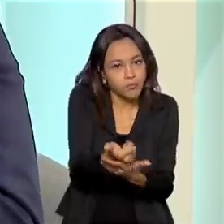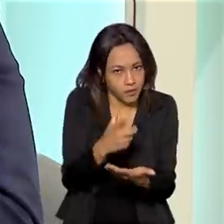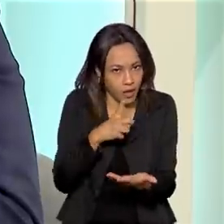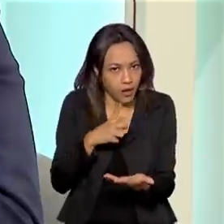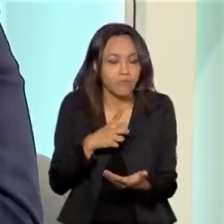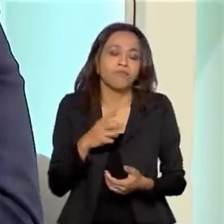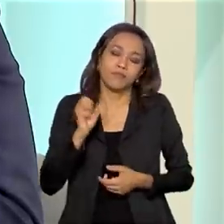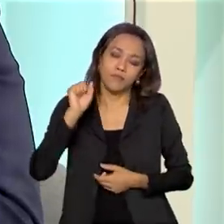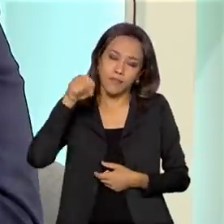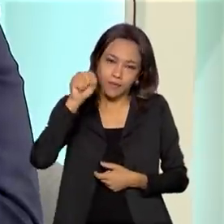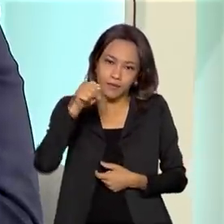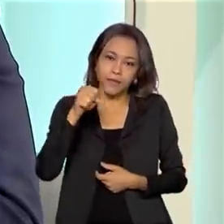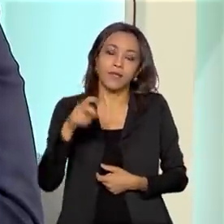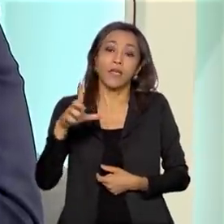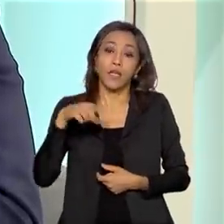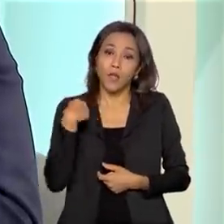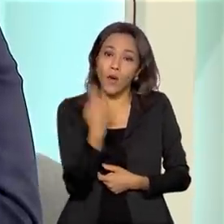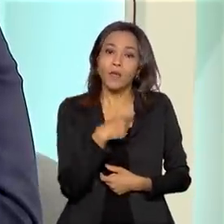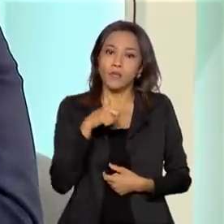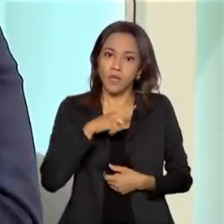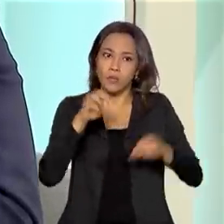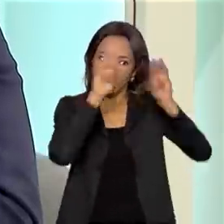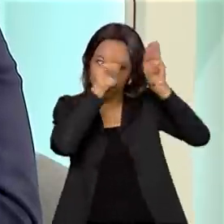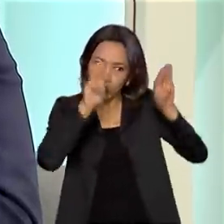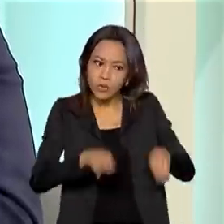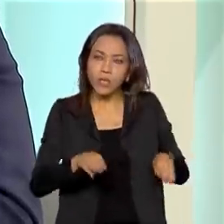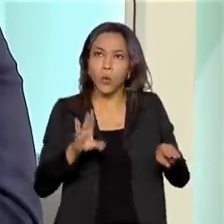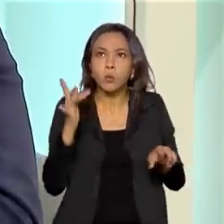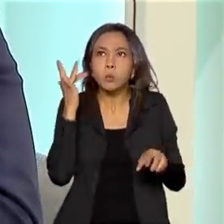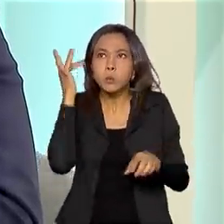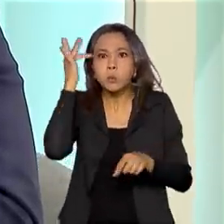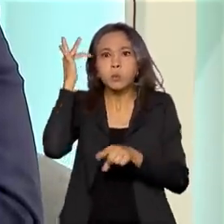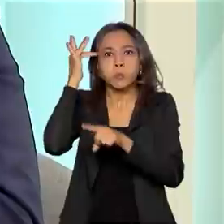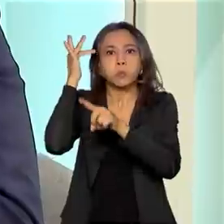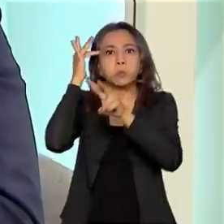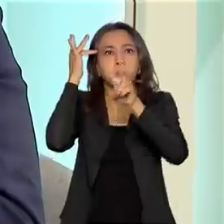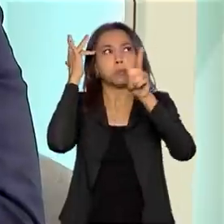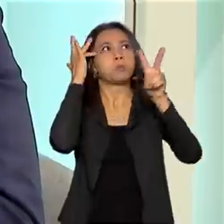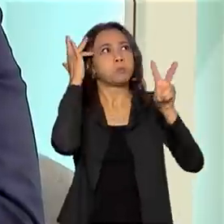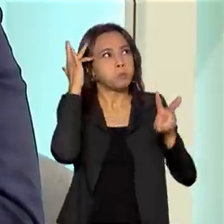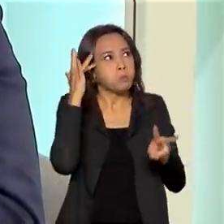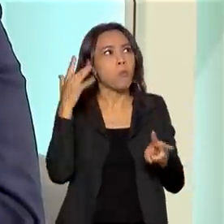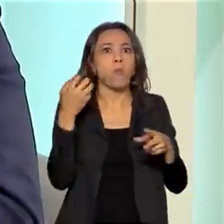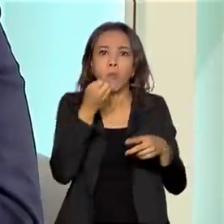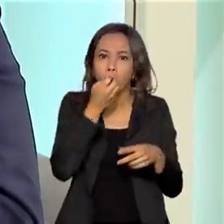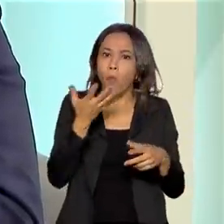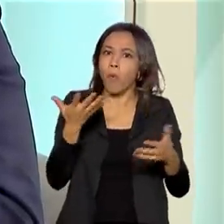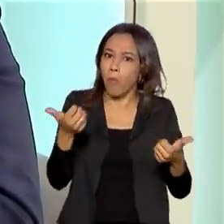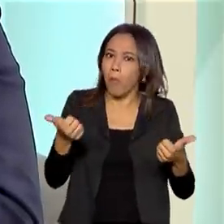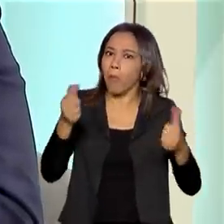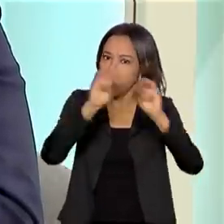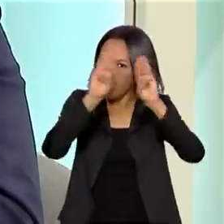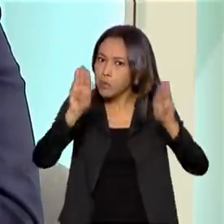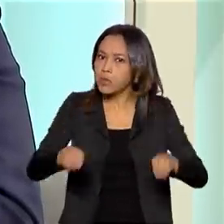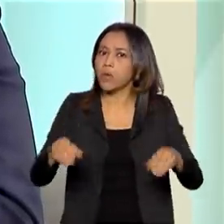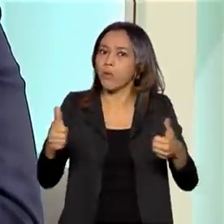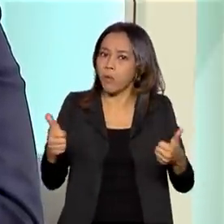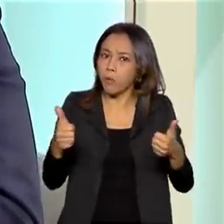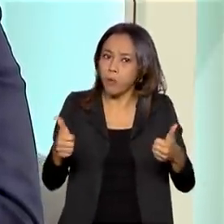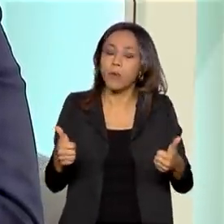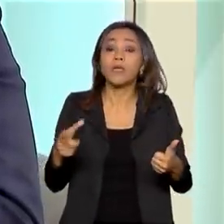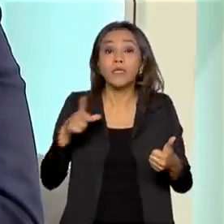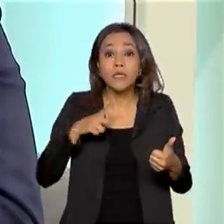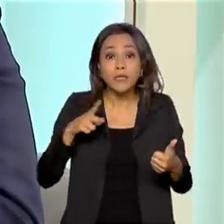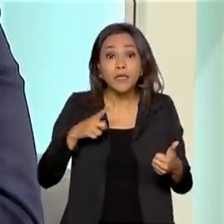Se nós já temos um campo museal com vigor que existe, que é um campo bastante vigoroso, e ele tem uma